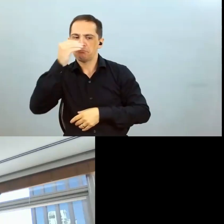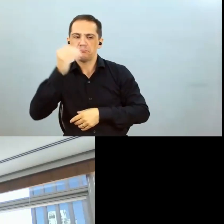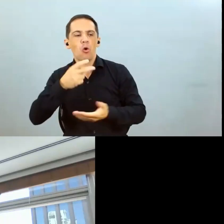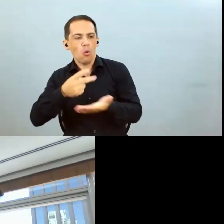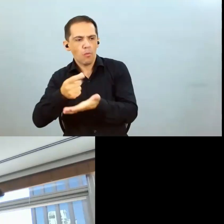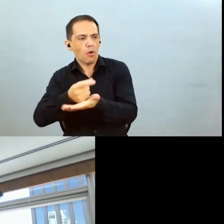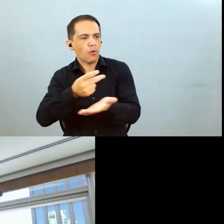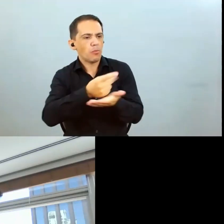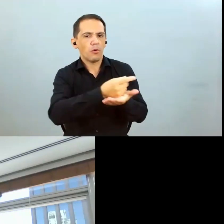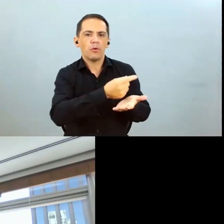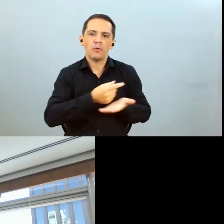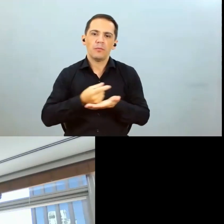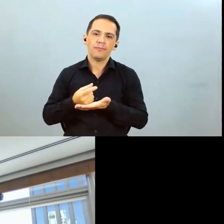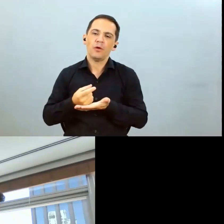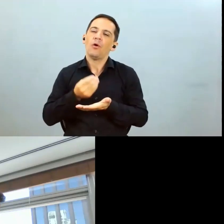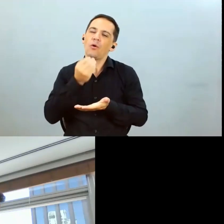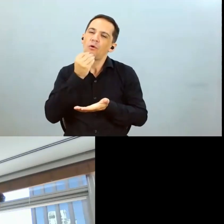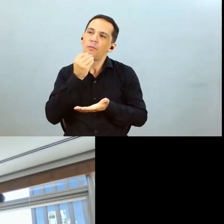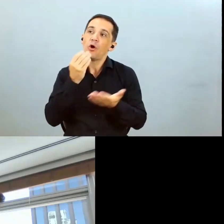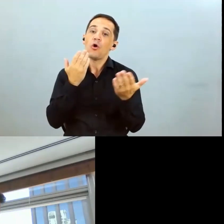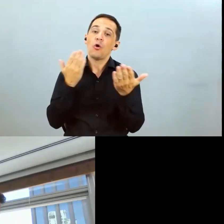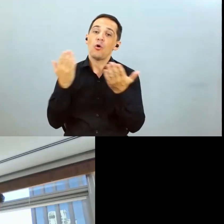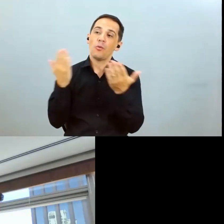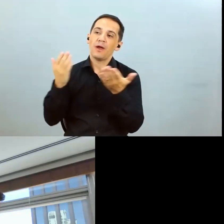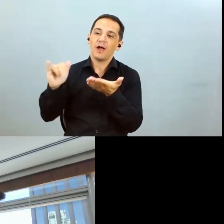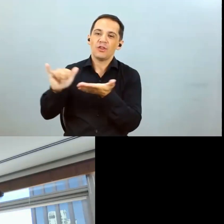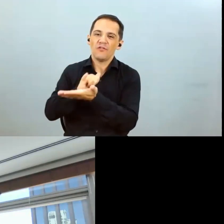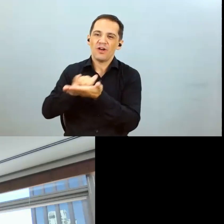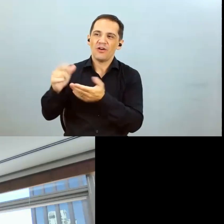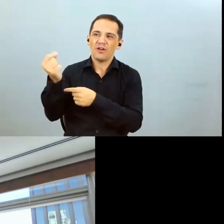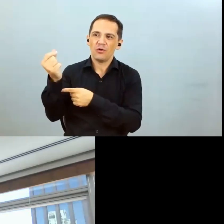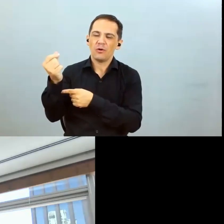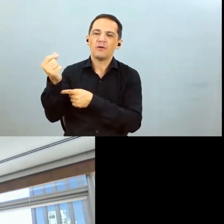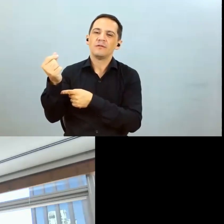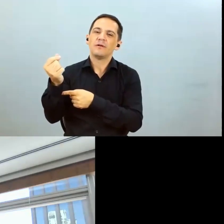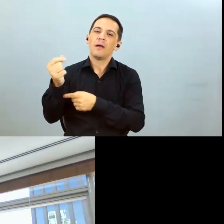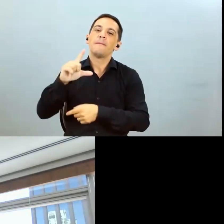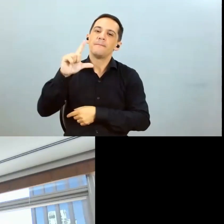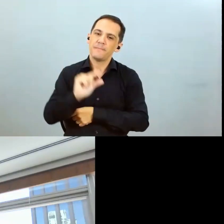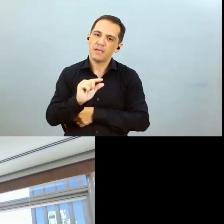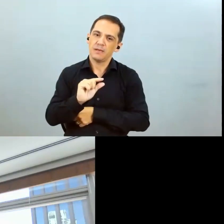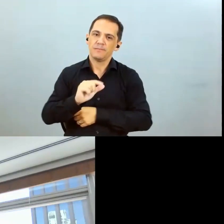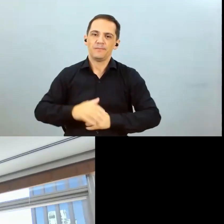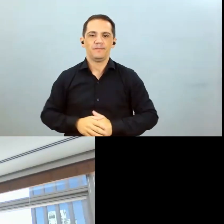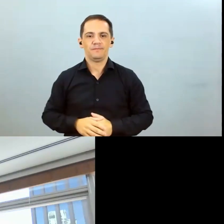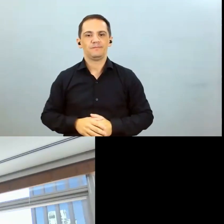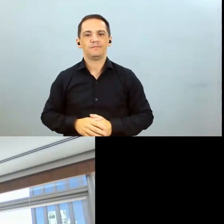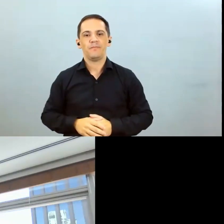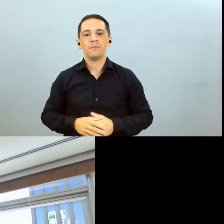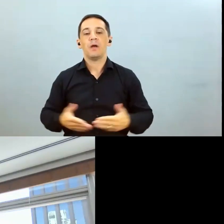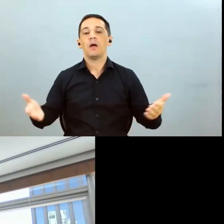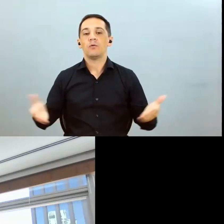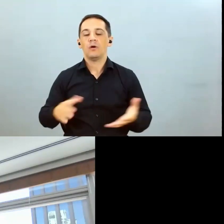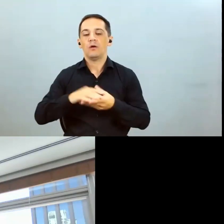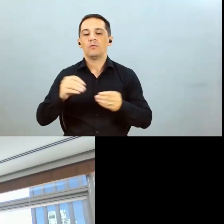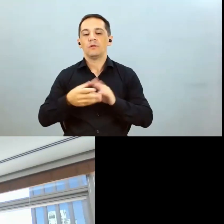ao preço de Nova York e por isso que a margem do algodão entregue agora no primeiro semestre foi